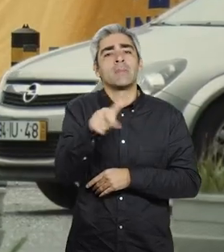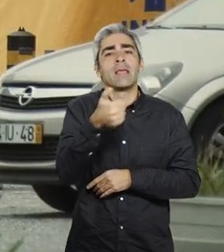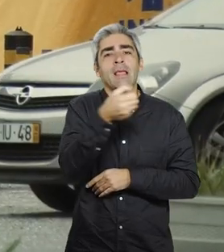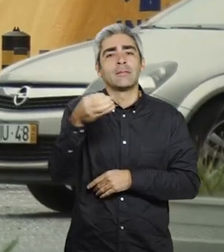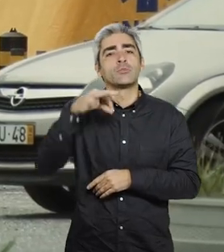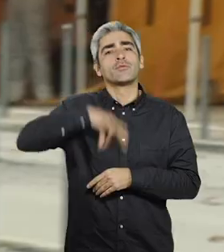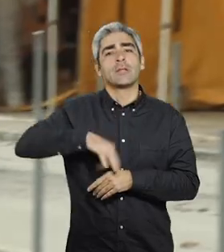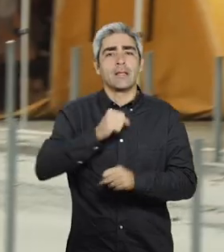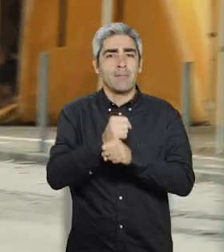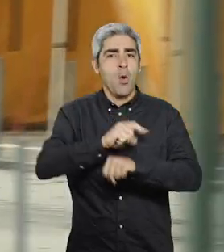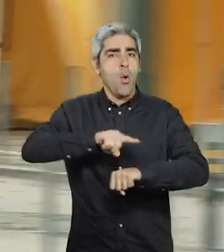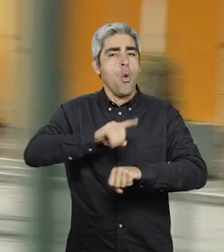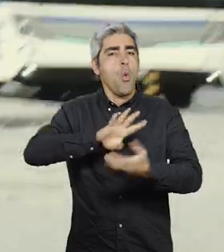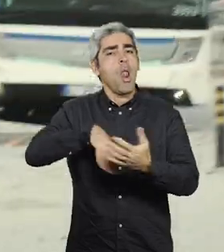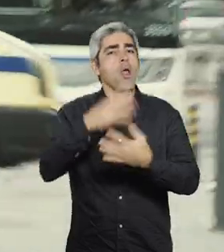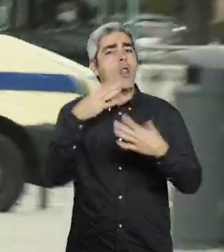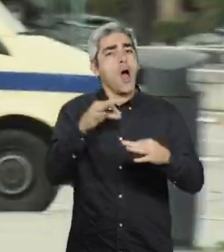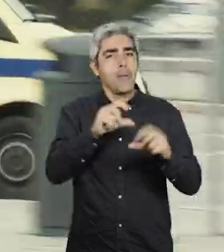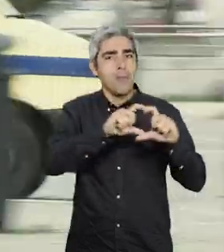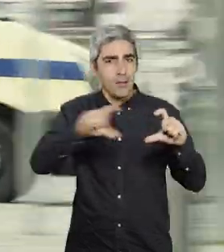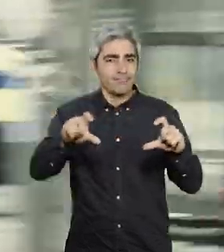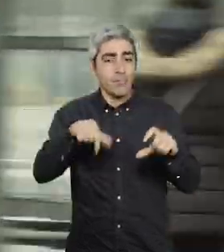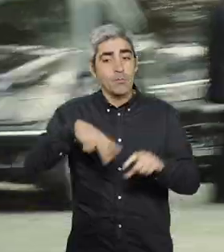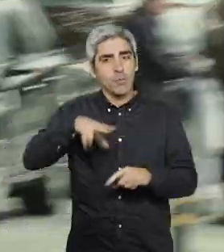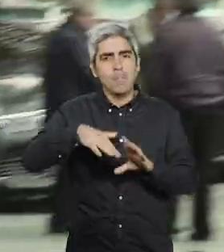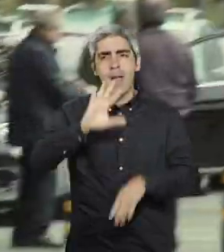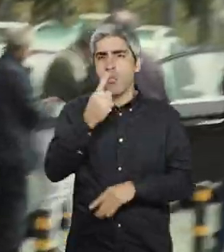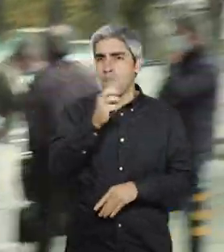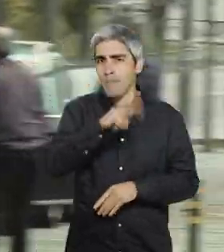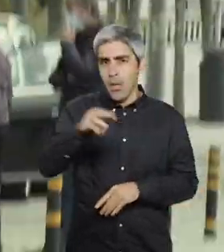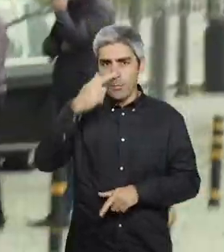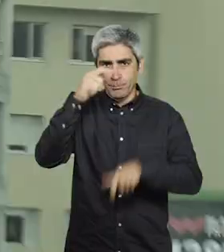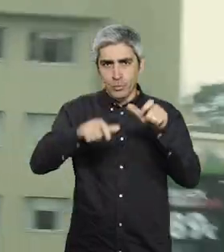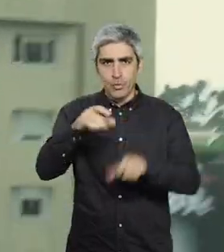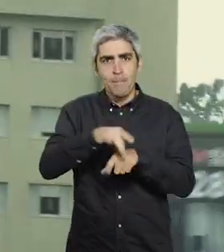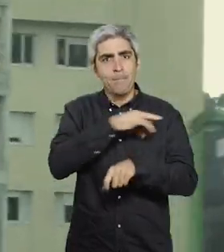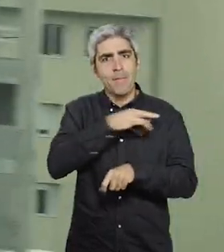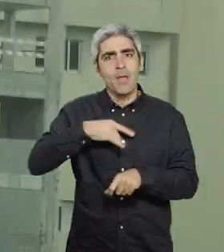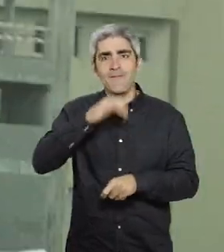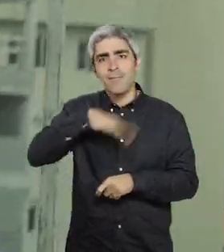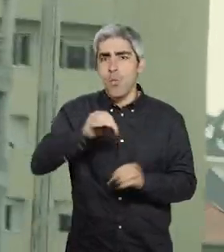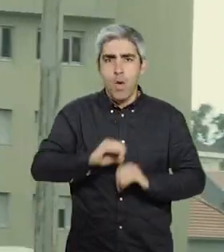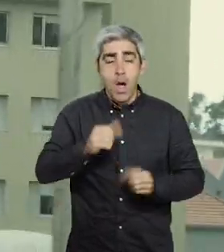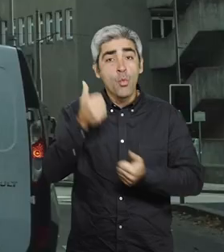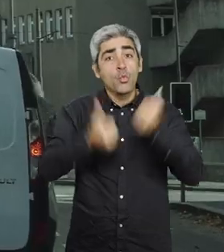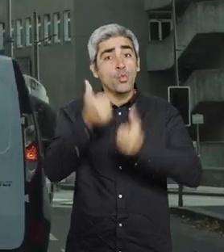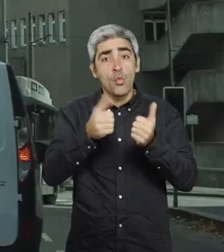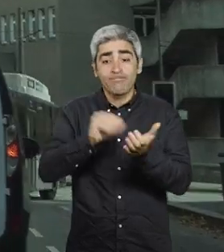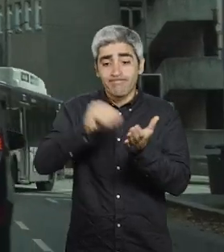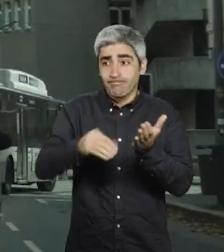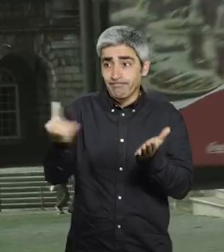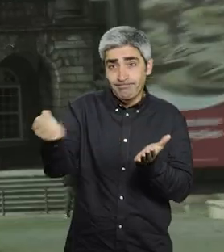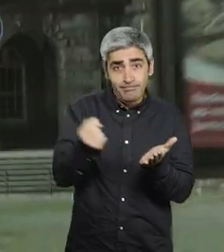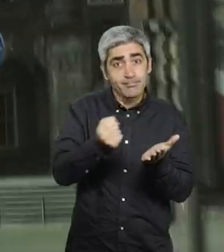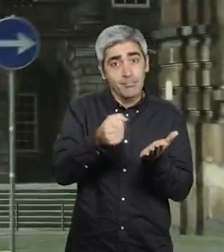profissionais com horário completo. Há em Portugal mais de um milhão de pessoas sem médico de família, mas os concursos para contratar médicos de